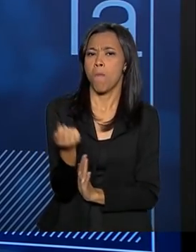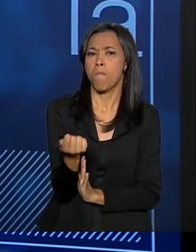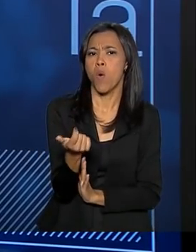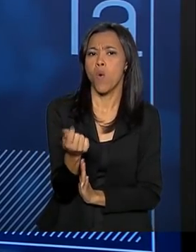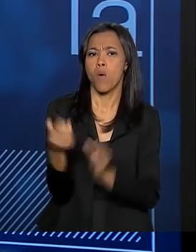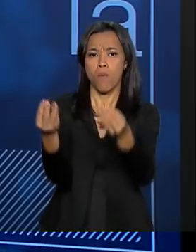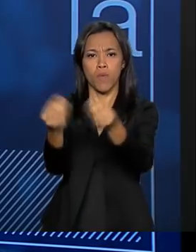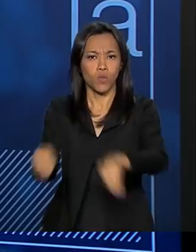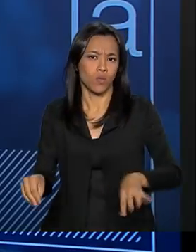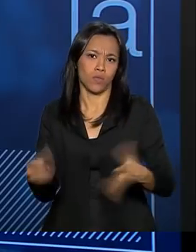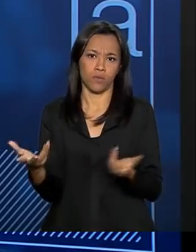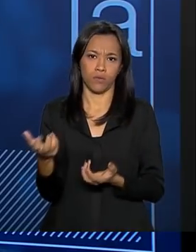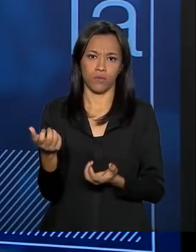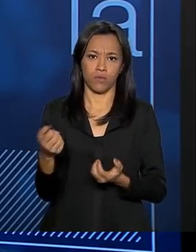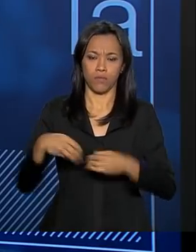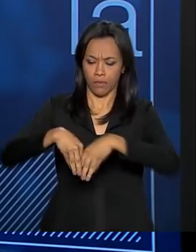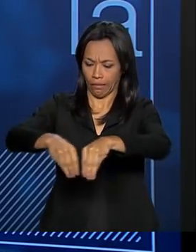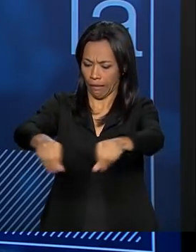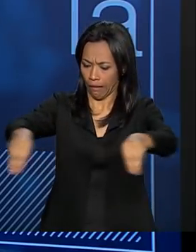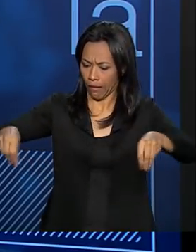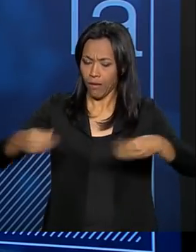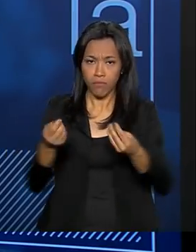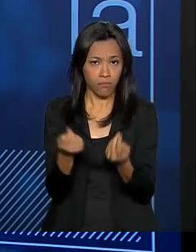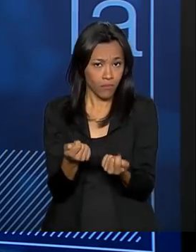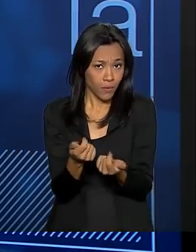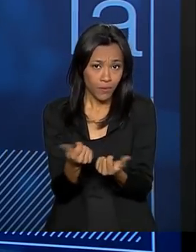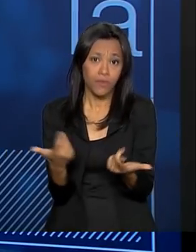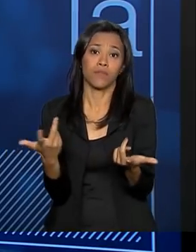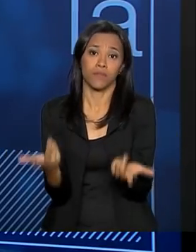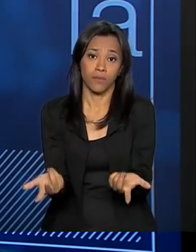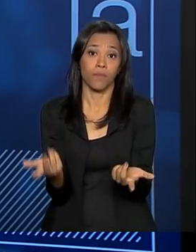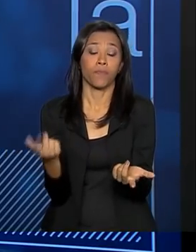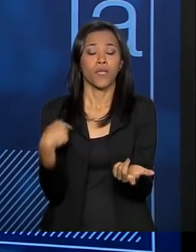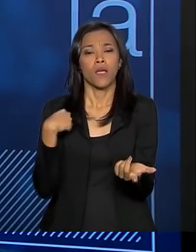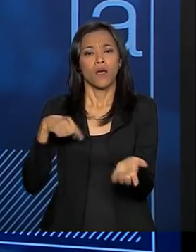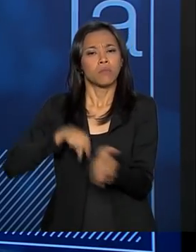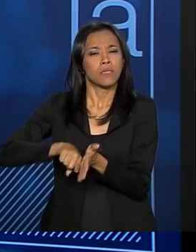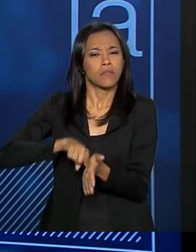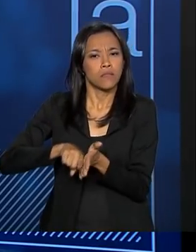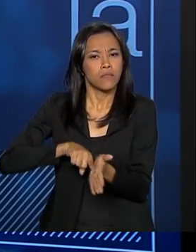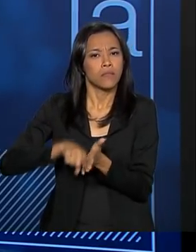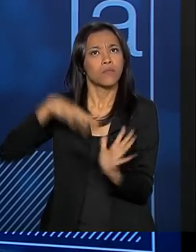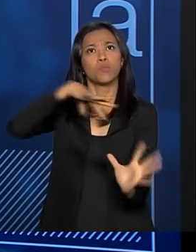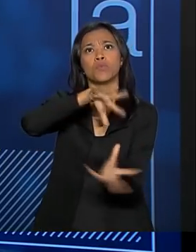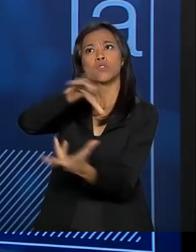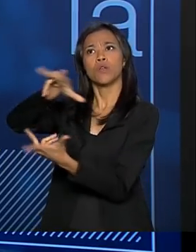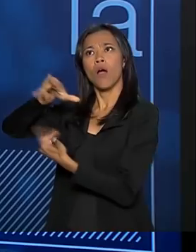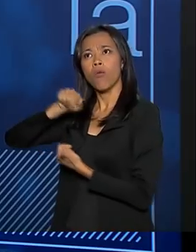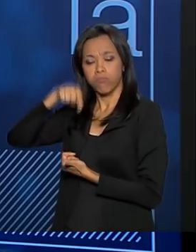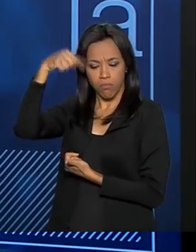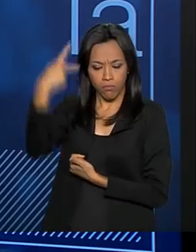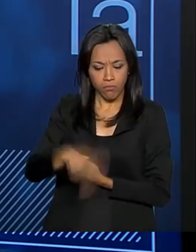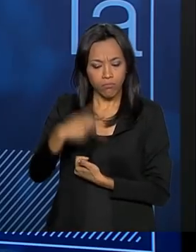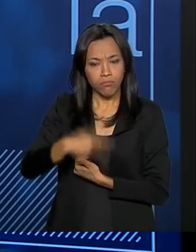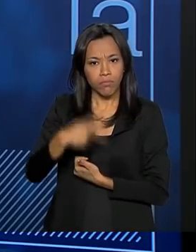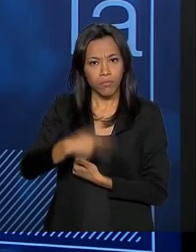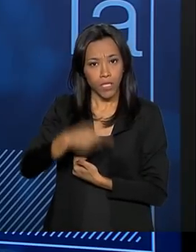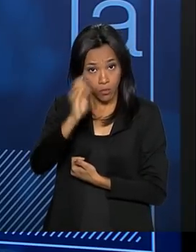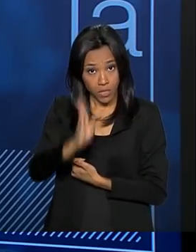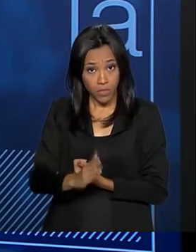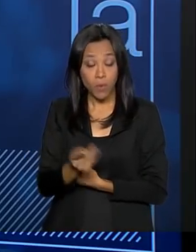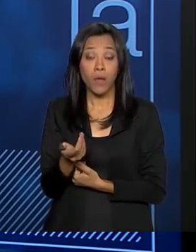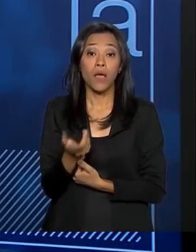contrário, em todas as medições, as métricas internacionais, a nossa agricultura é uma agricultura de baixo carbono.